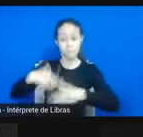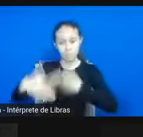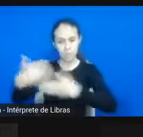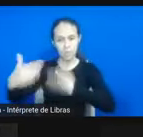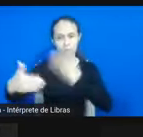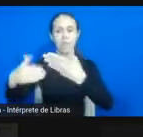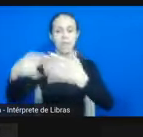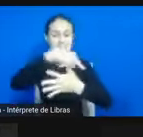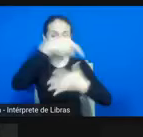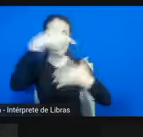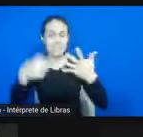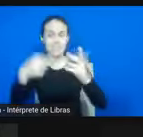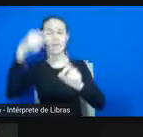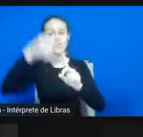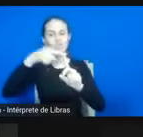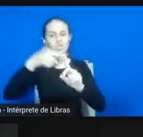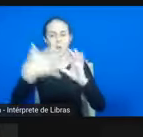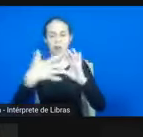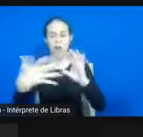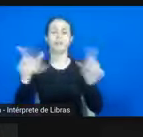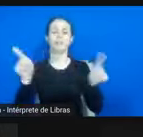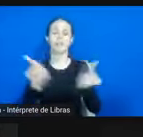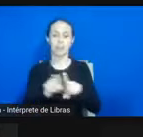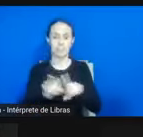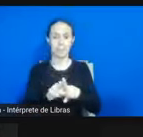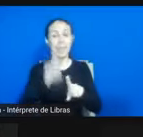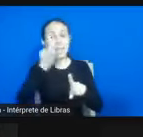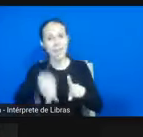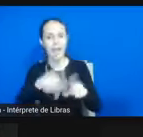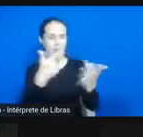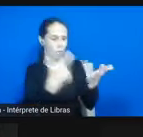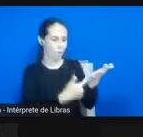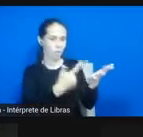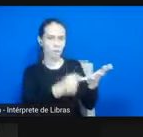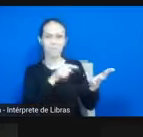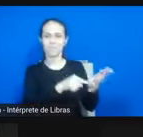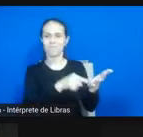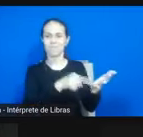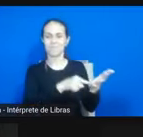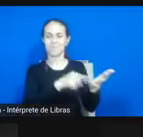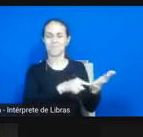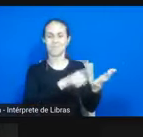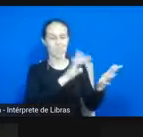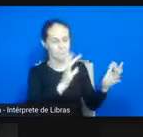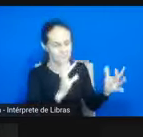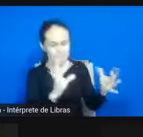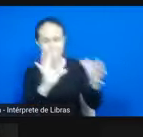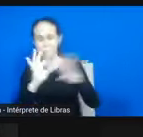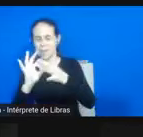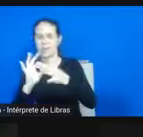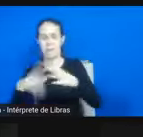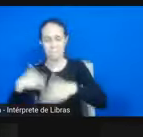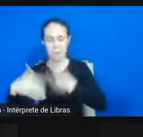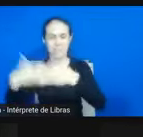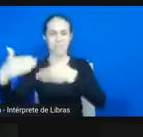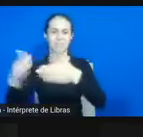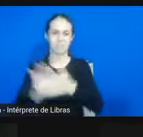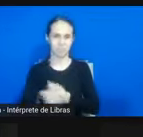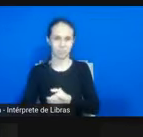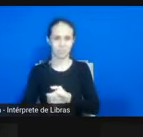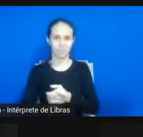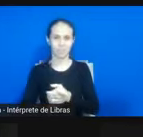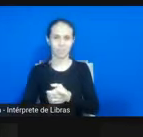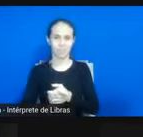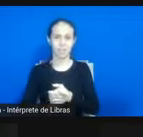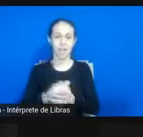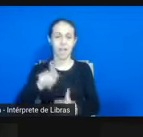que eu acho que o livro entra... Como a luva vem ajudar nesse processo. Acho que a Gabiely falou de